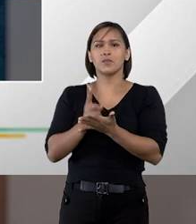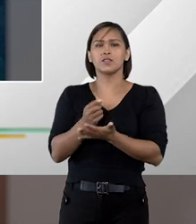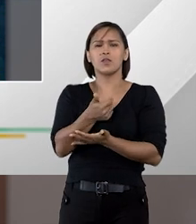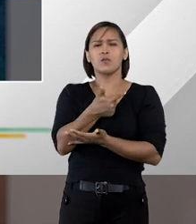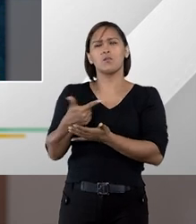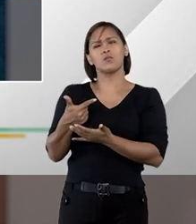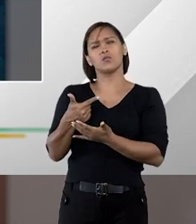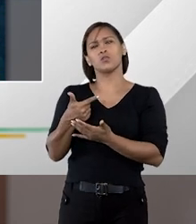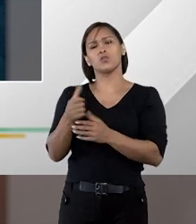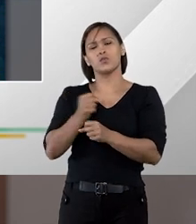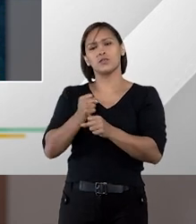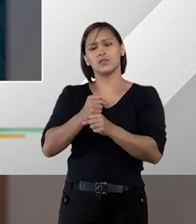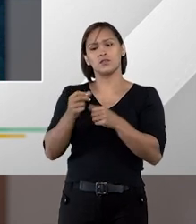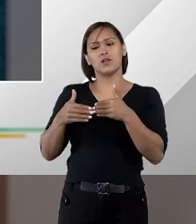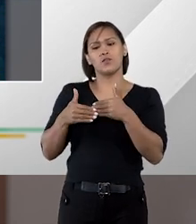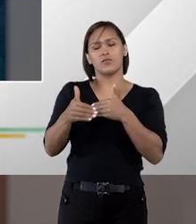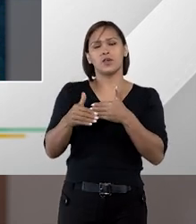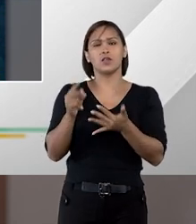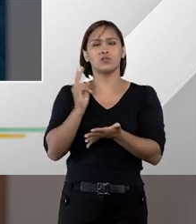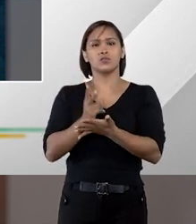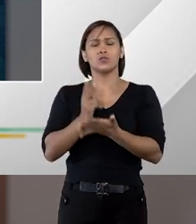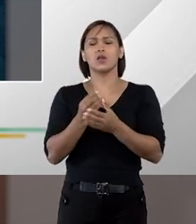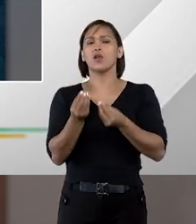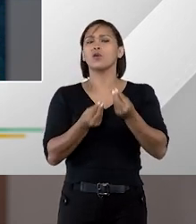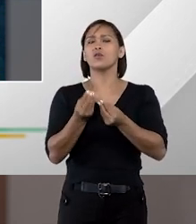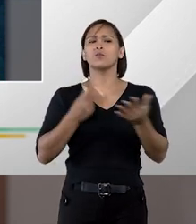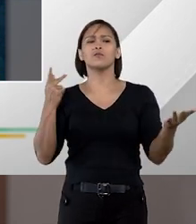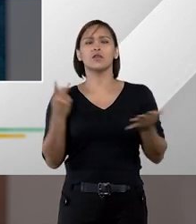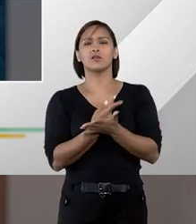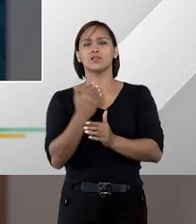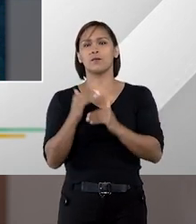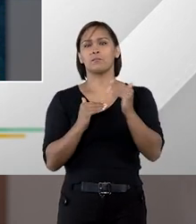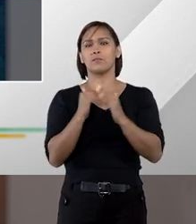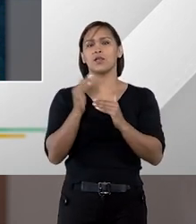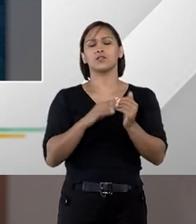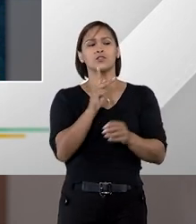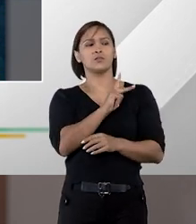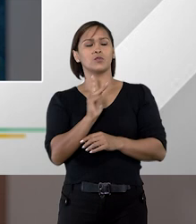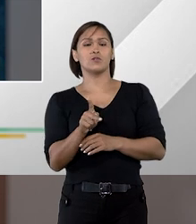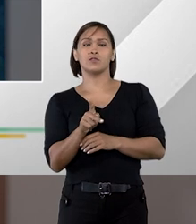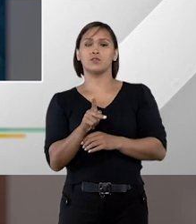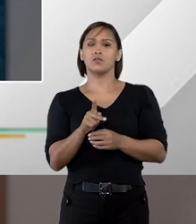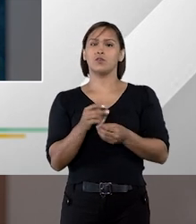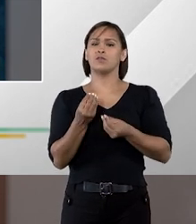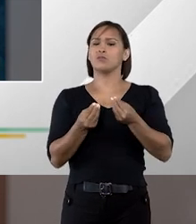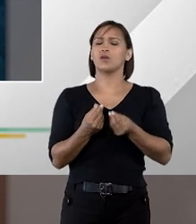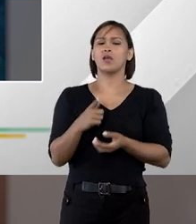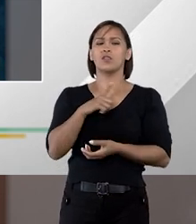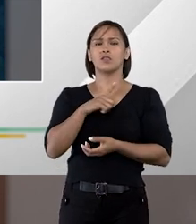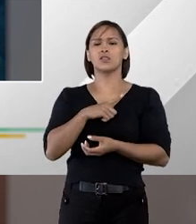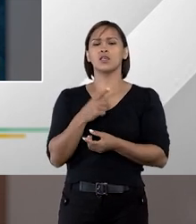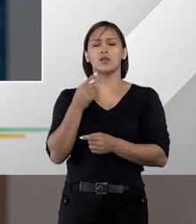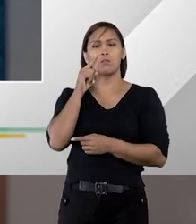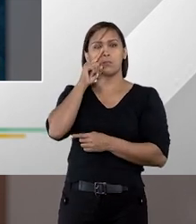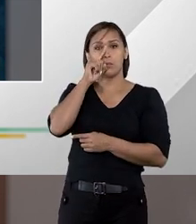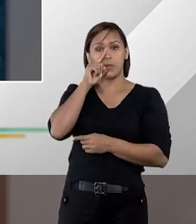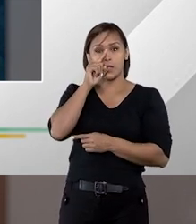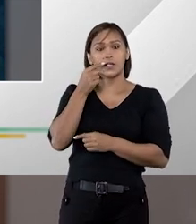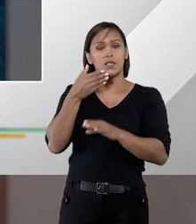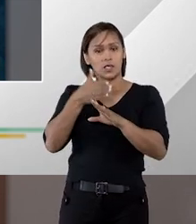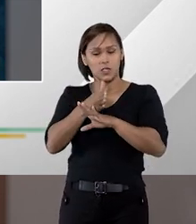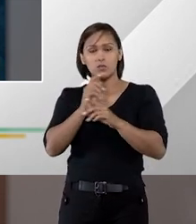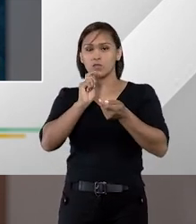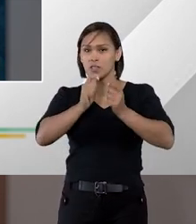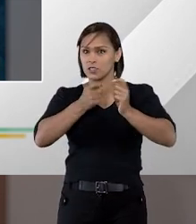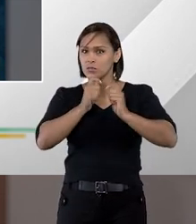permanecer aí por dois anos em vigor. Como é que isso vai funcionar na prática, professor Matheus Carvalho? Não haveria aí um risco